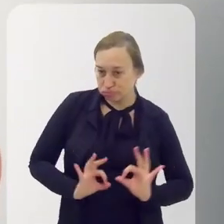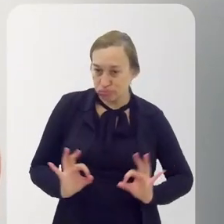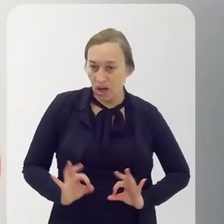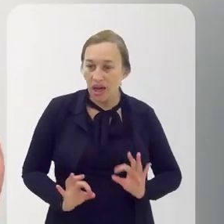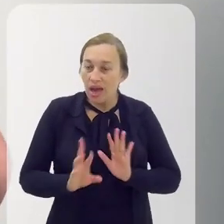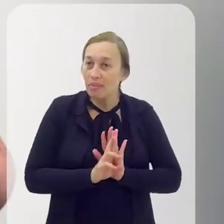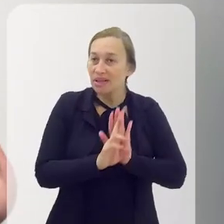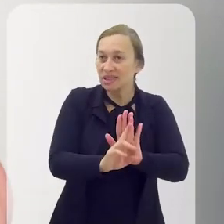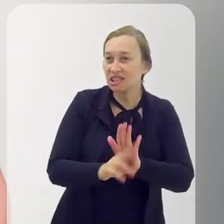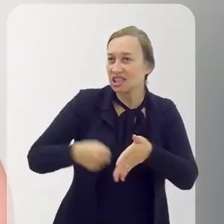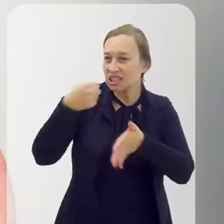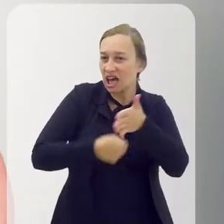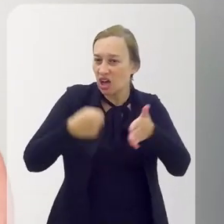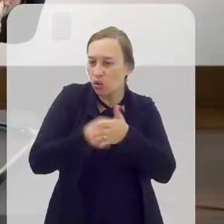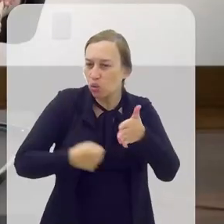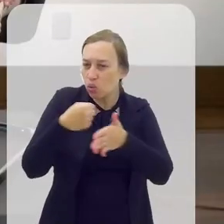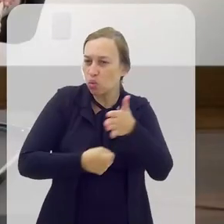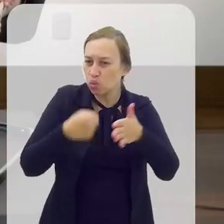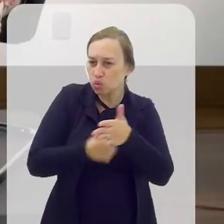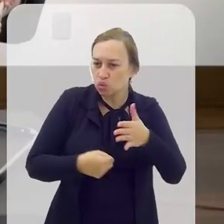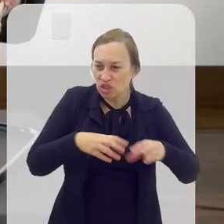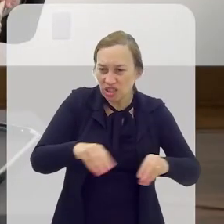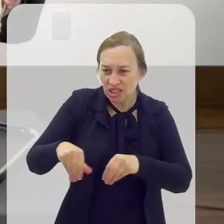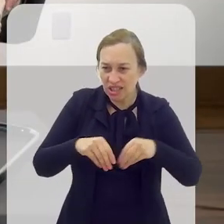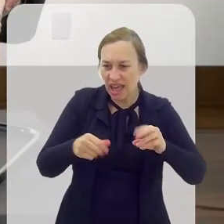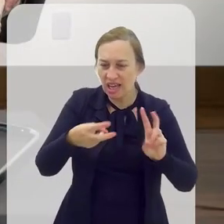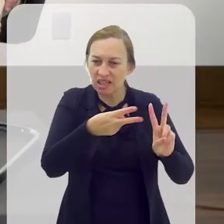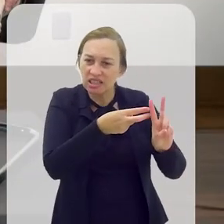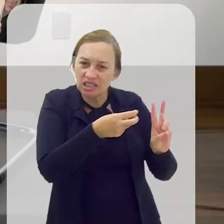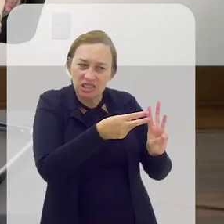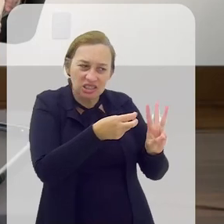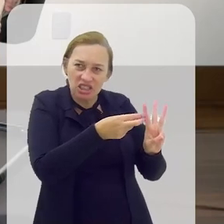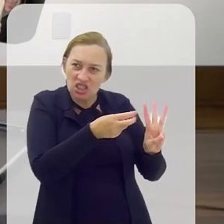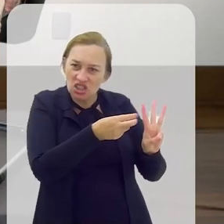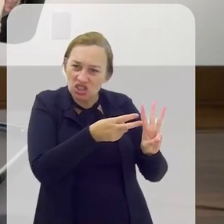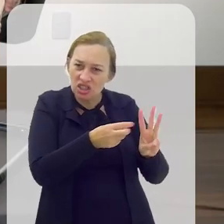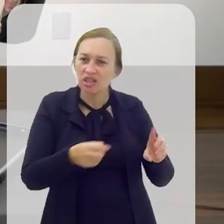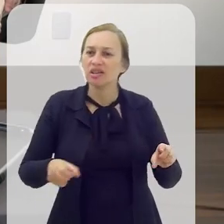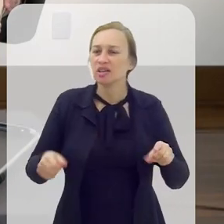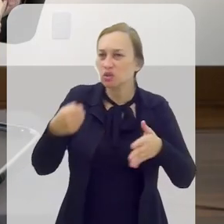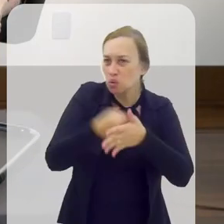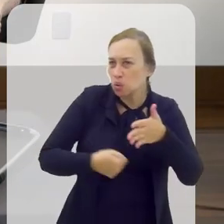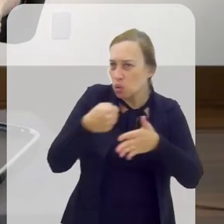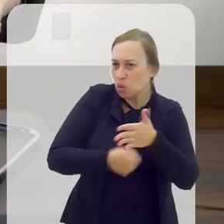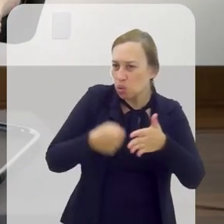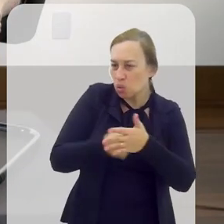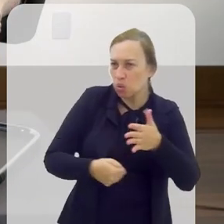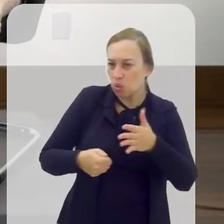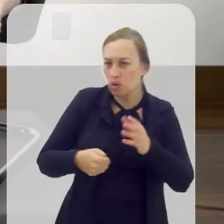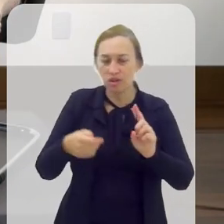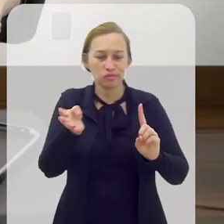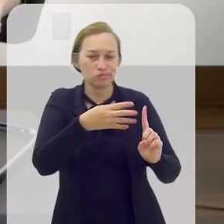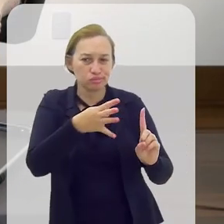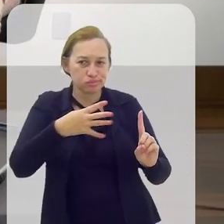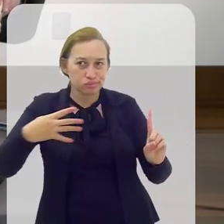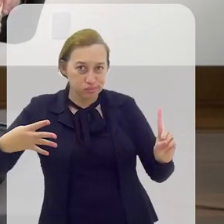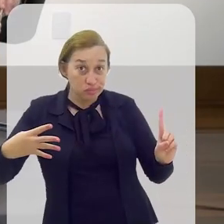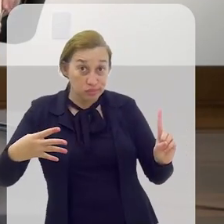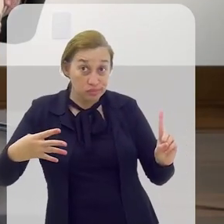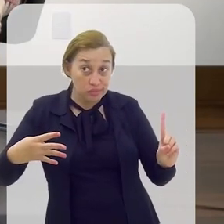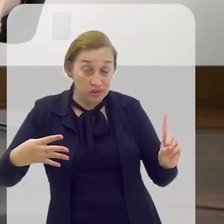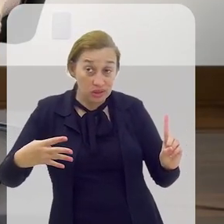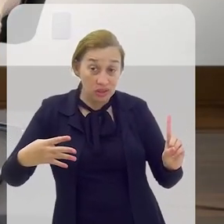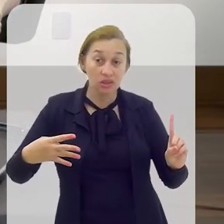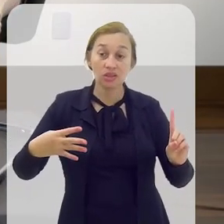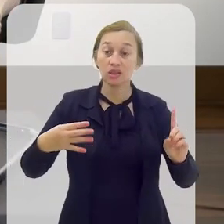uma representatividade muito grande na luta pelas demarcações de terras indígenas, na luta pelas populações LGBTQIA